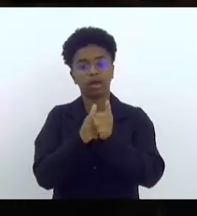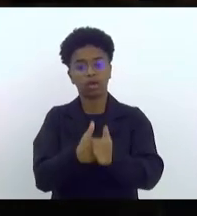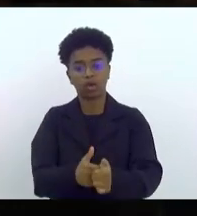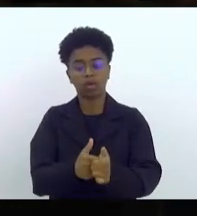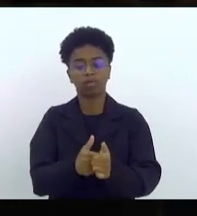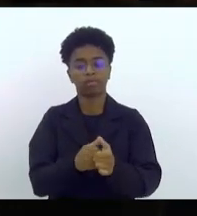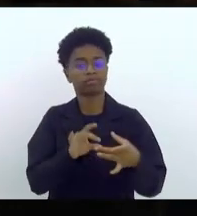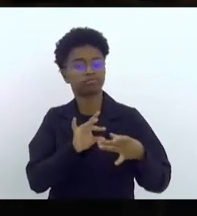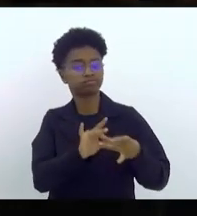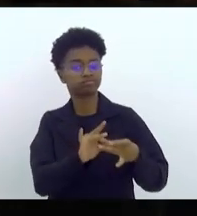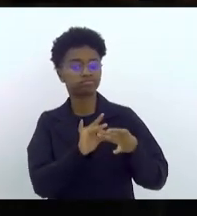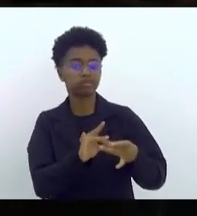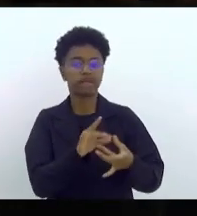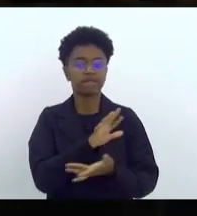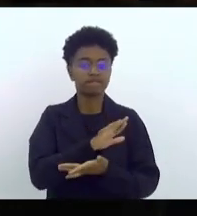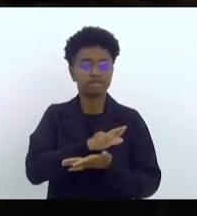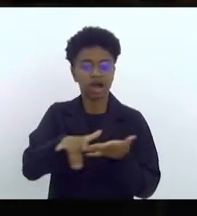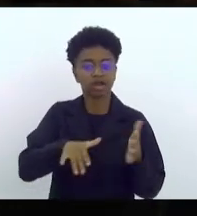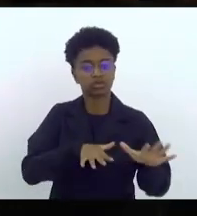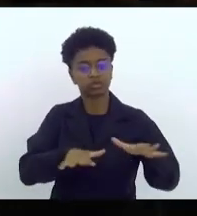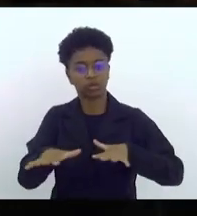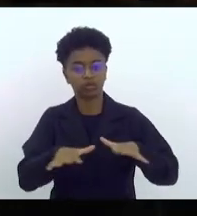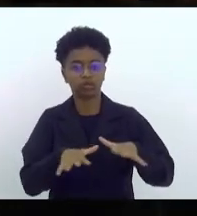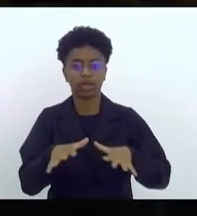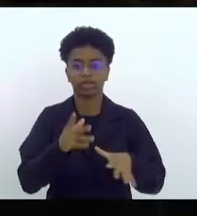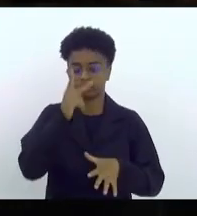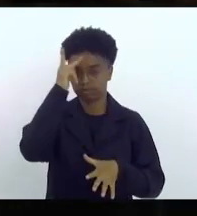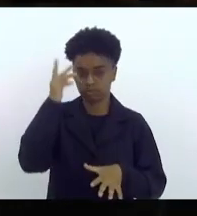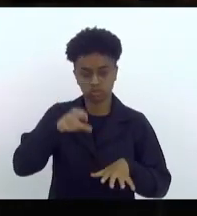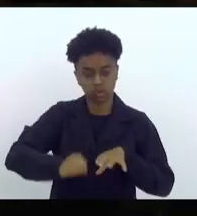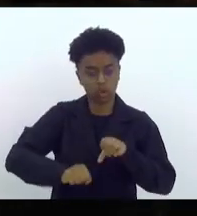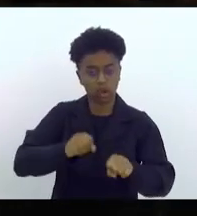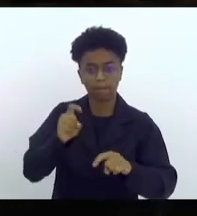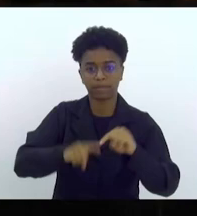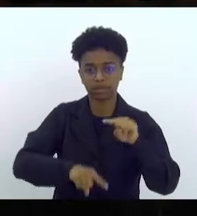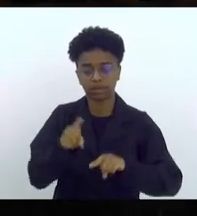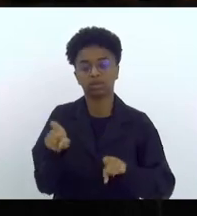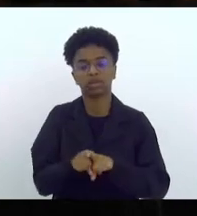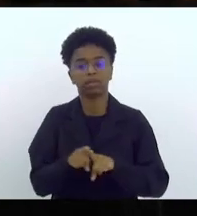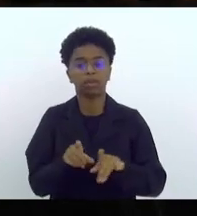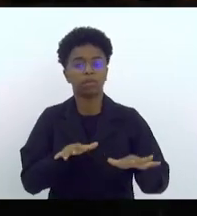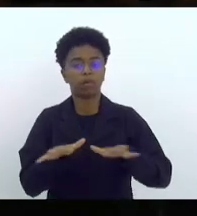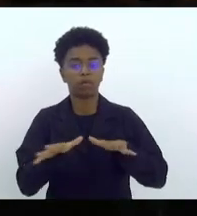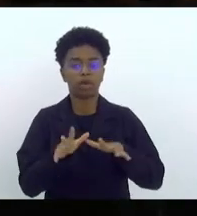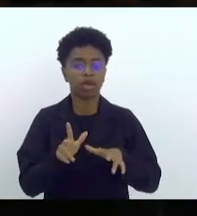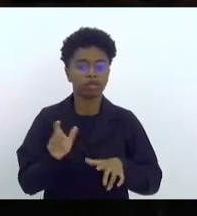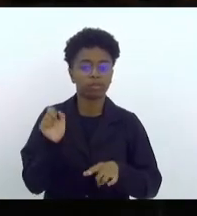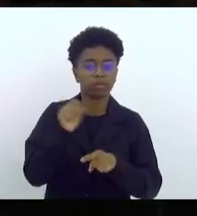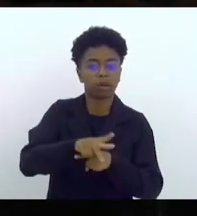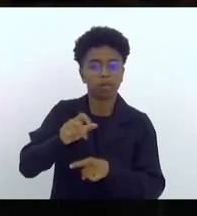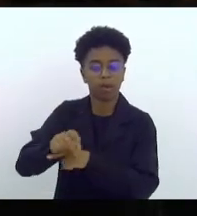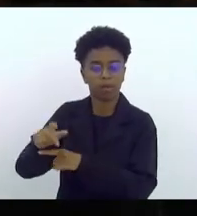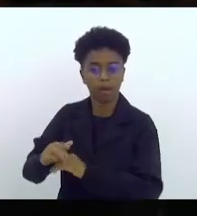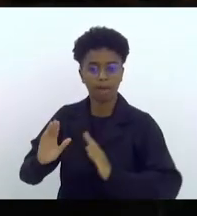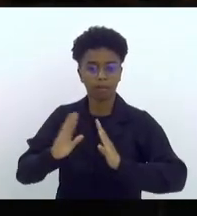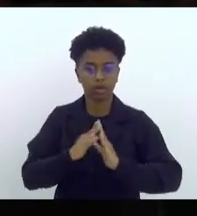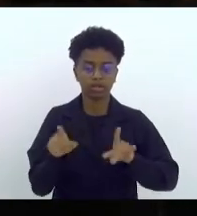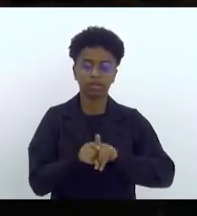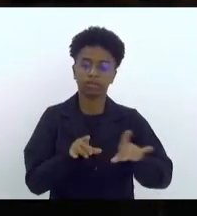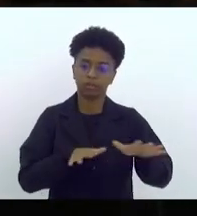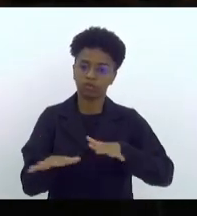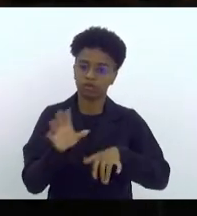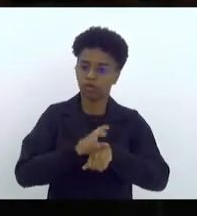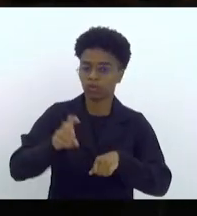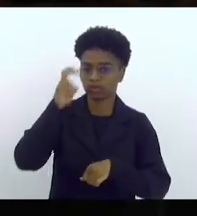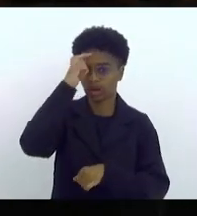diversos movimentos de catadoras, movimentos de ocupação e luta pela moradia, movimentos culturais,